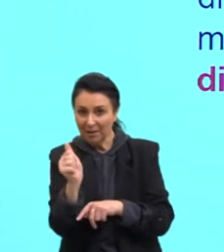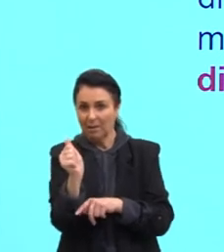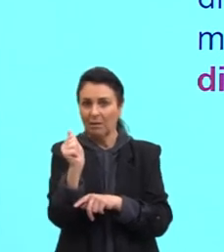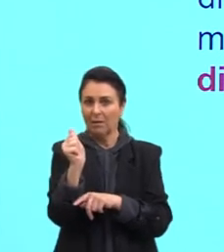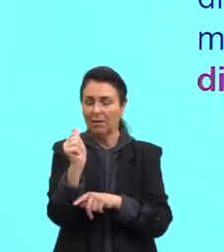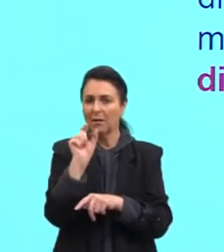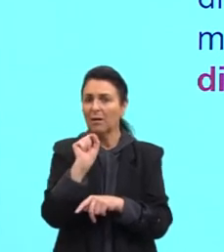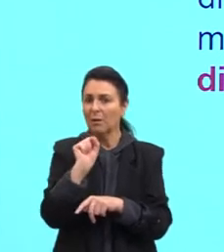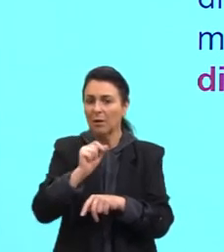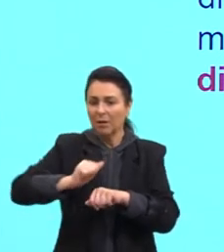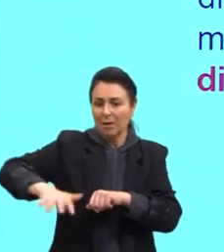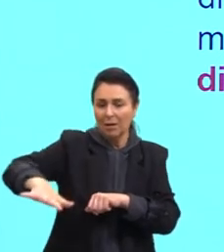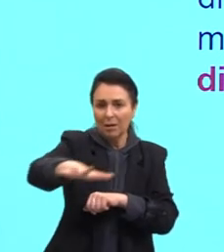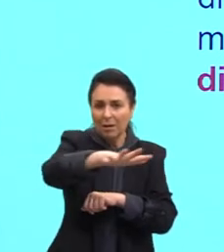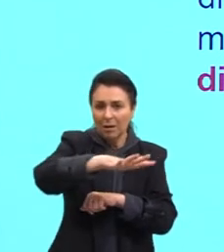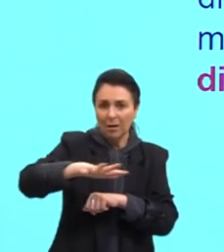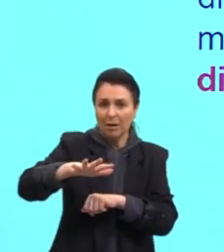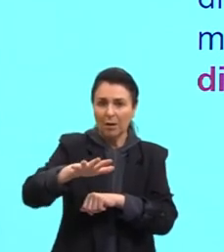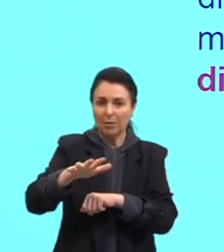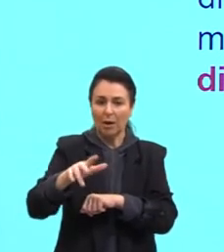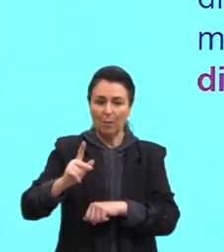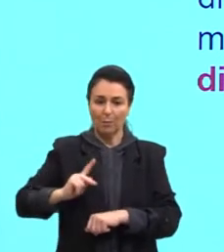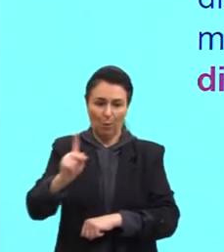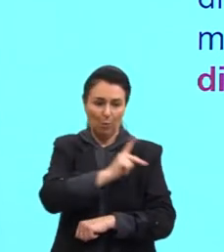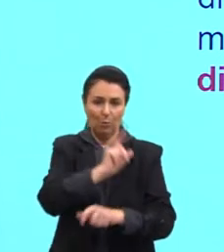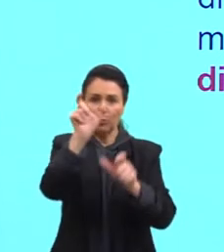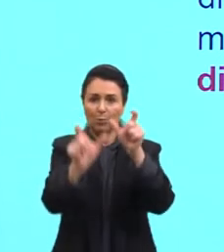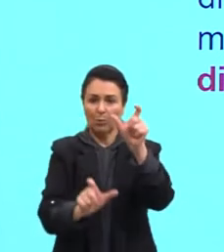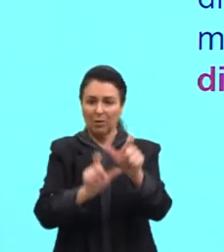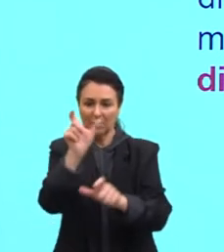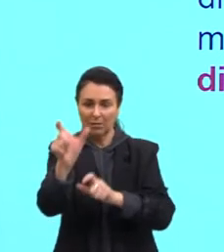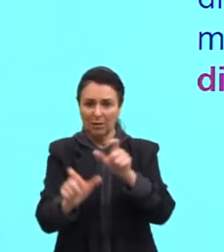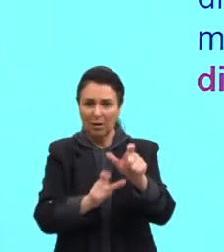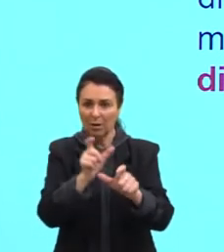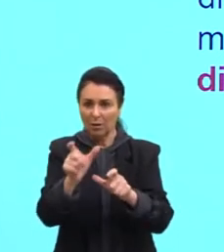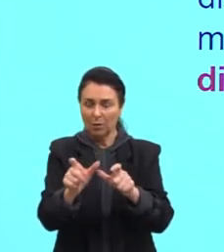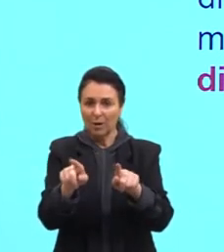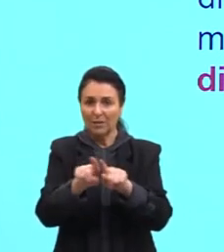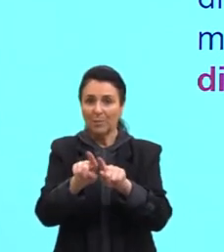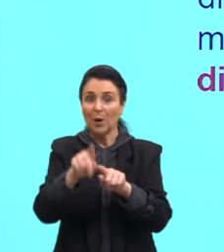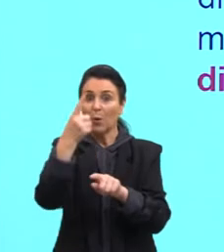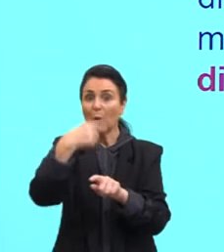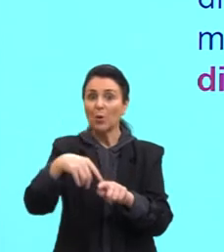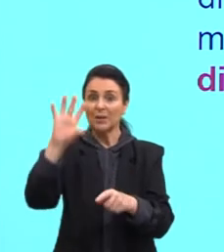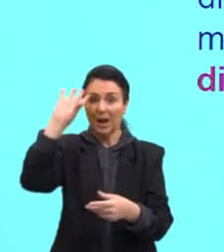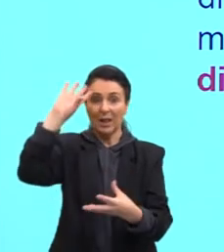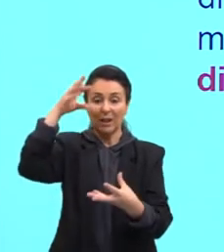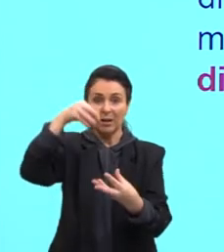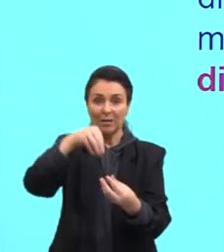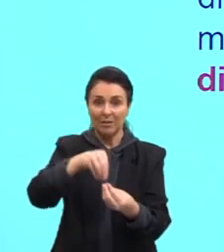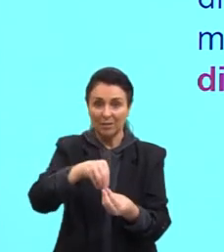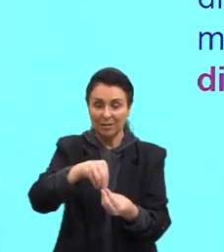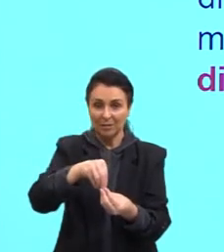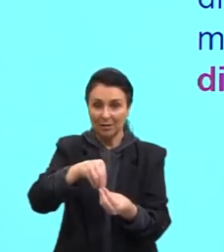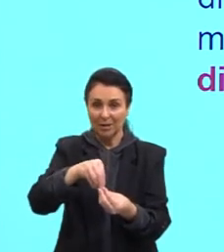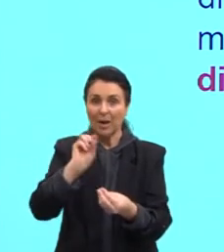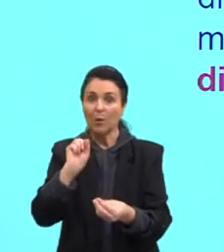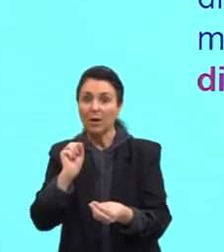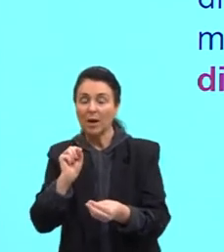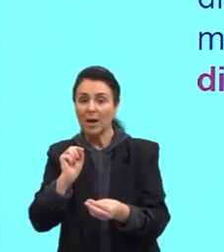Adult population. População adulta. Outra inferência. Outra observação. População adulta.